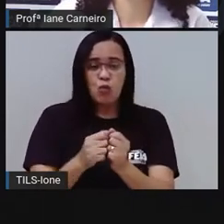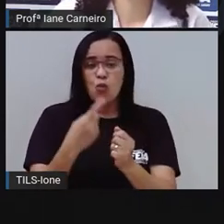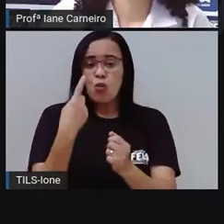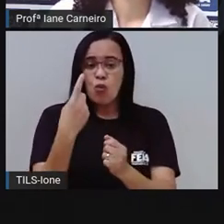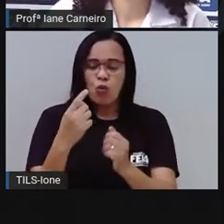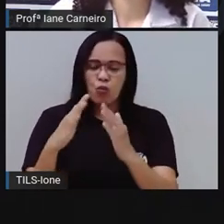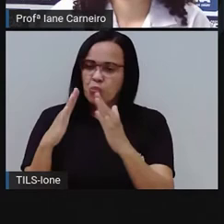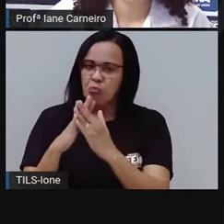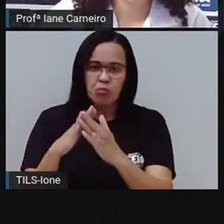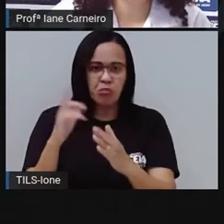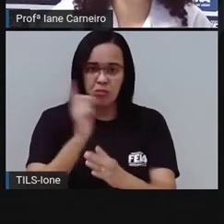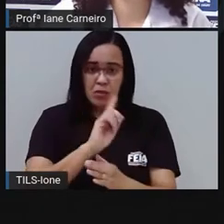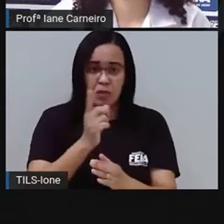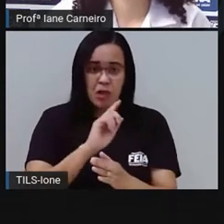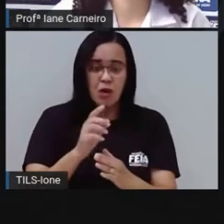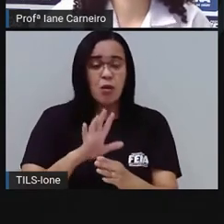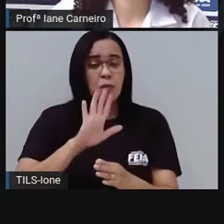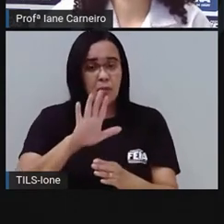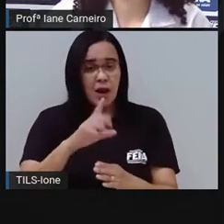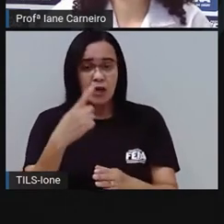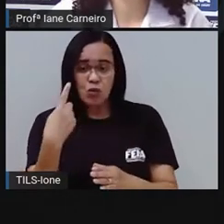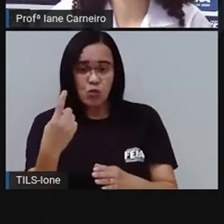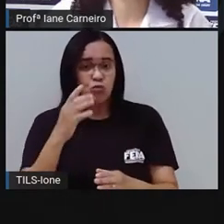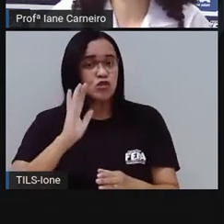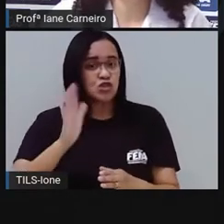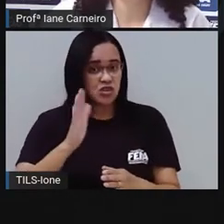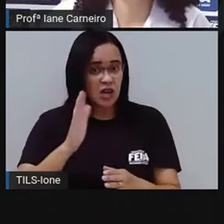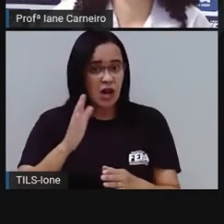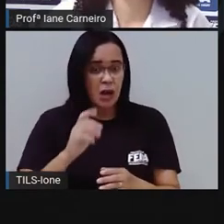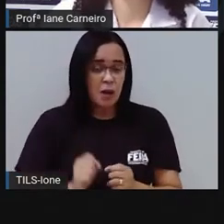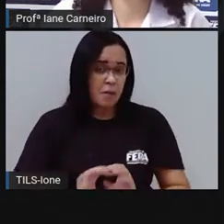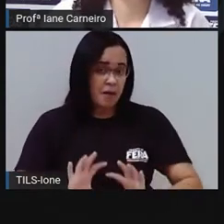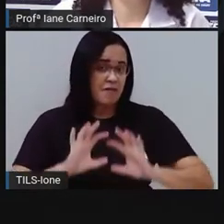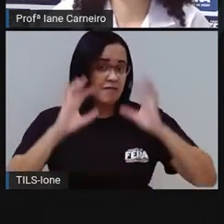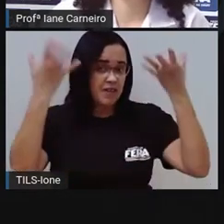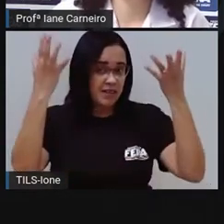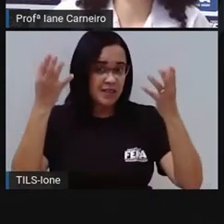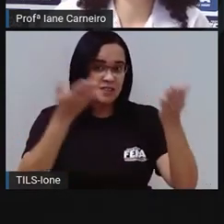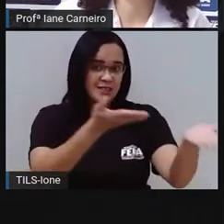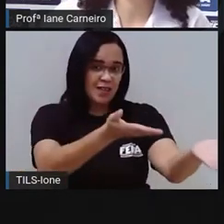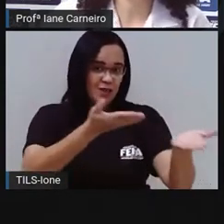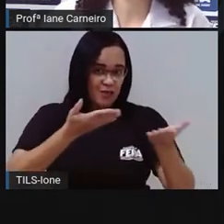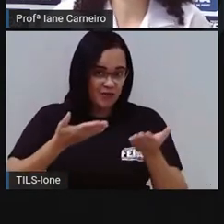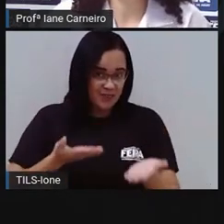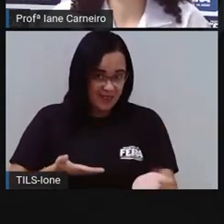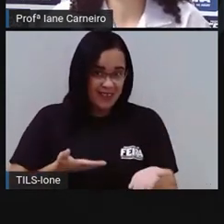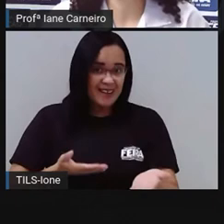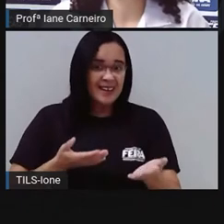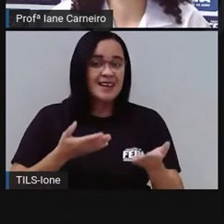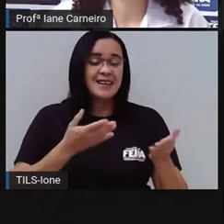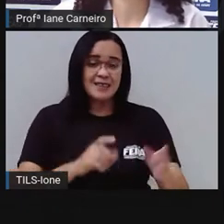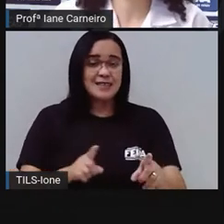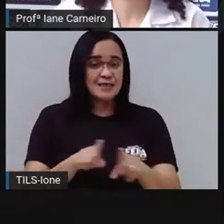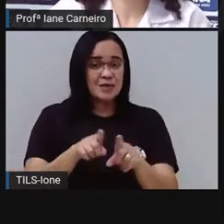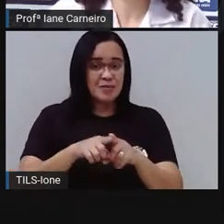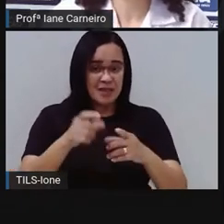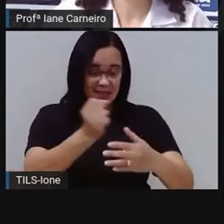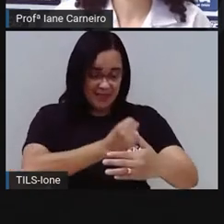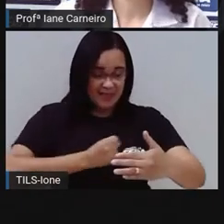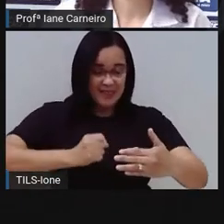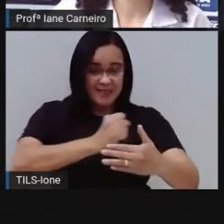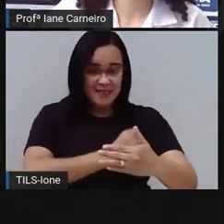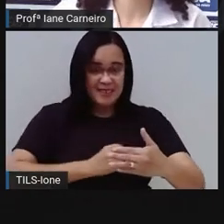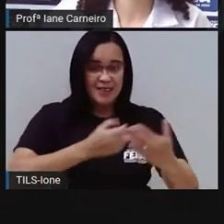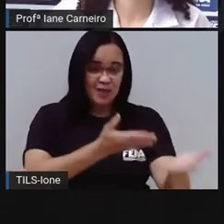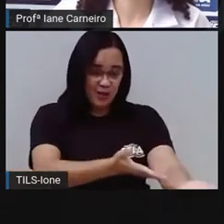ficou. Para festas de banquete, há um convidarão. Para festas de cozinha, convidarão o irmão. O irmão,